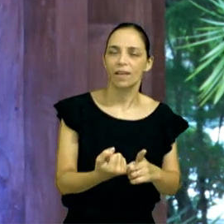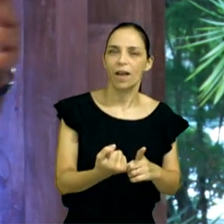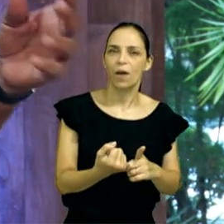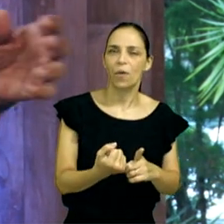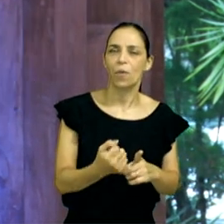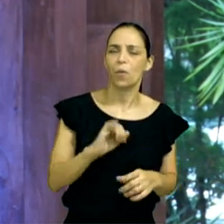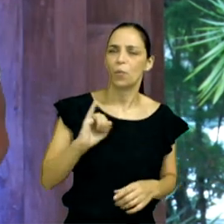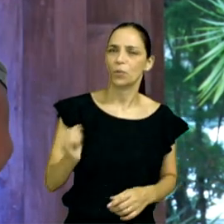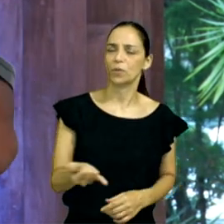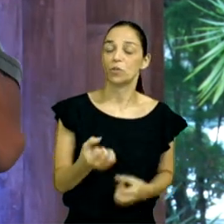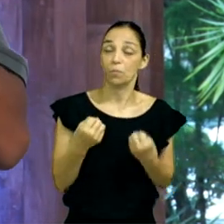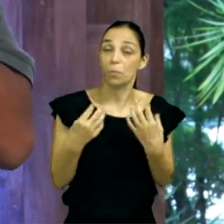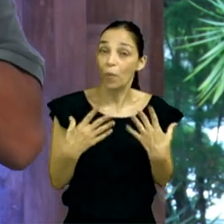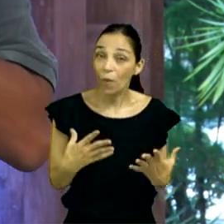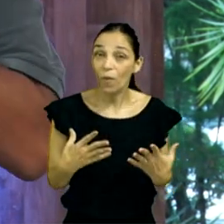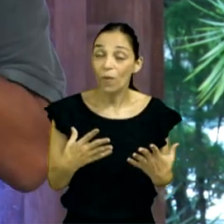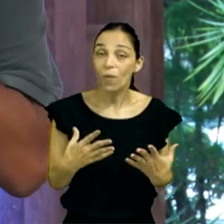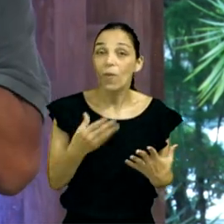privilegiada para alguns,